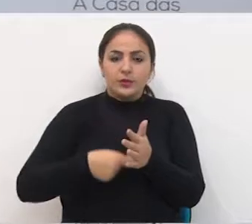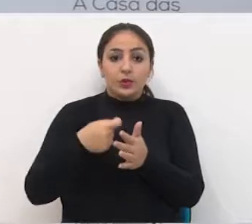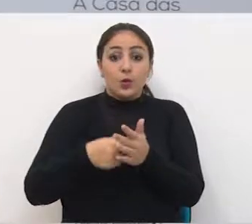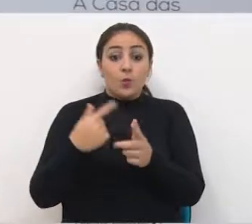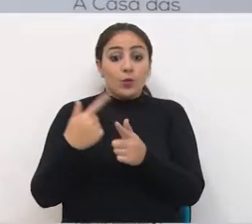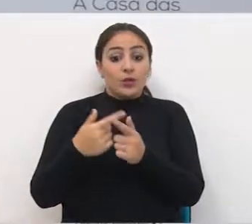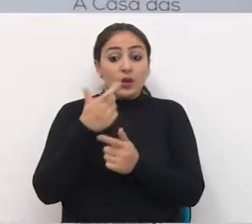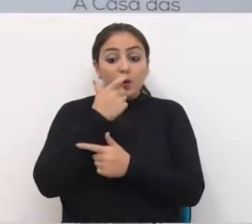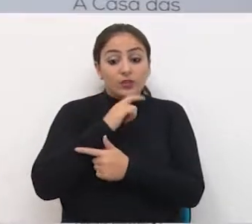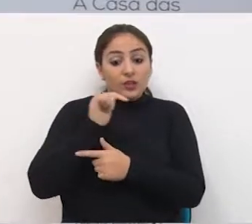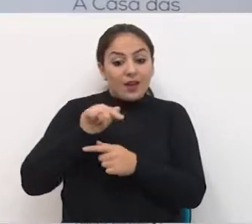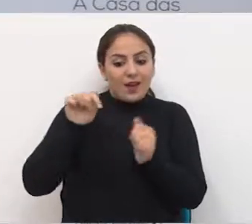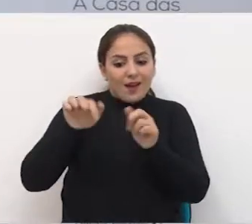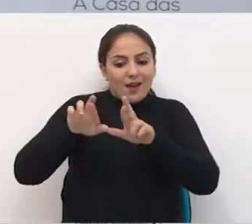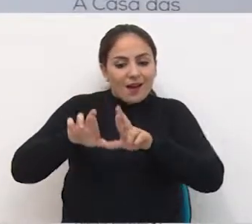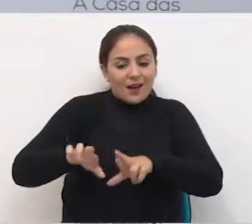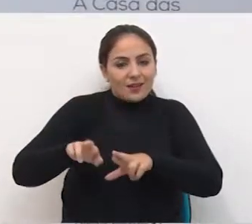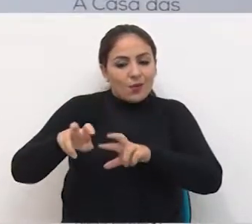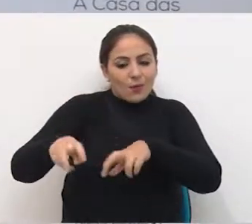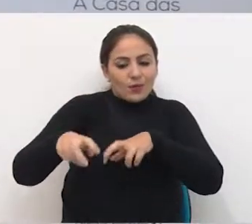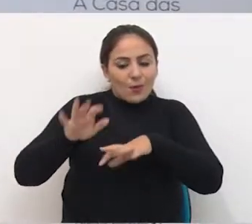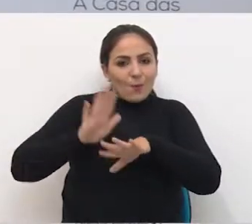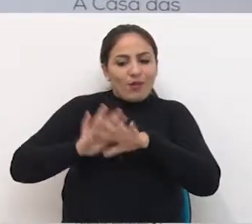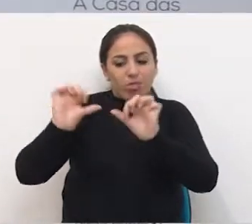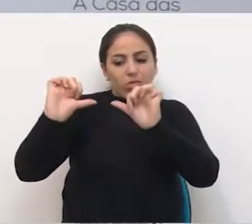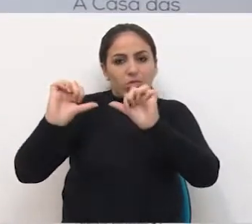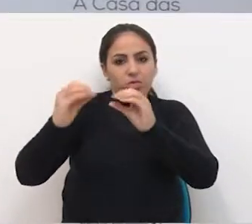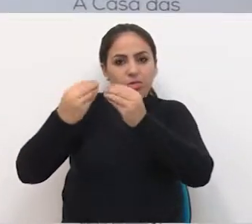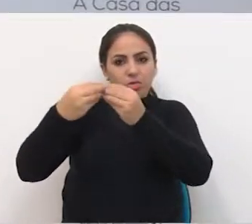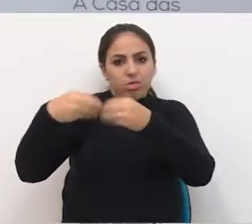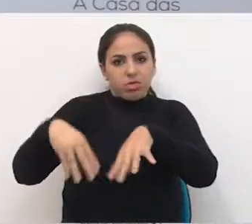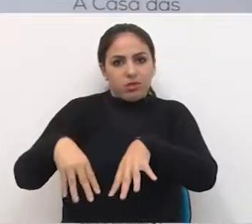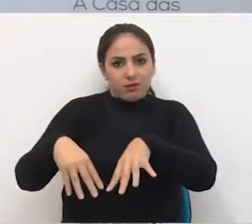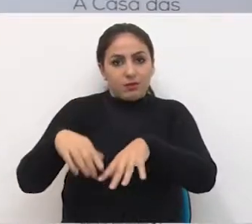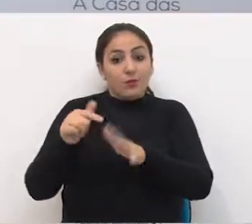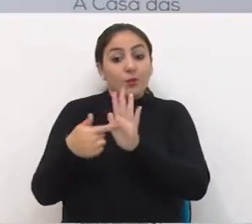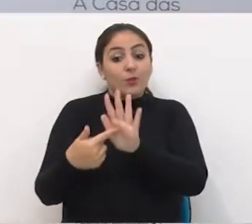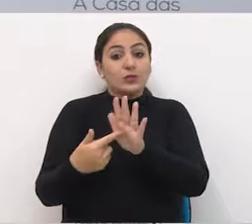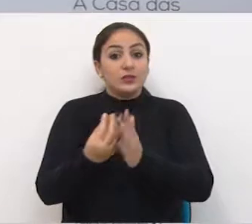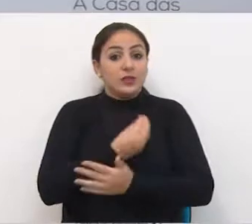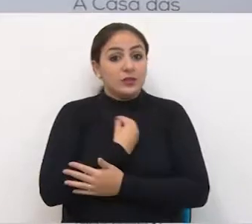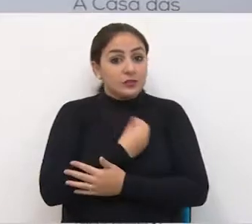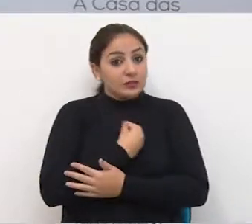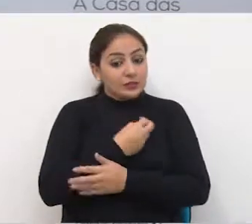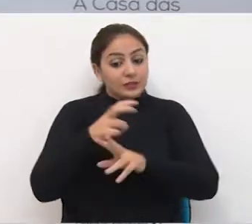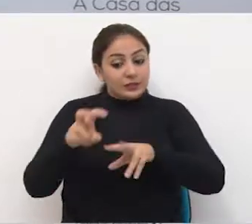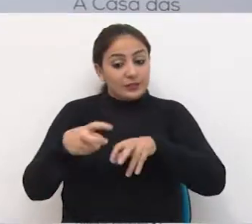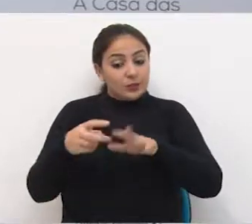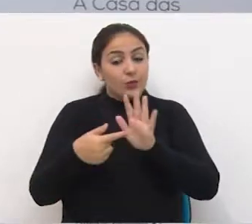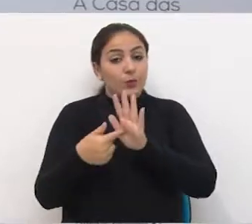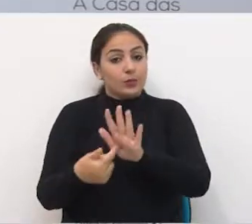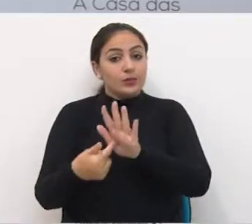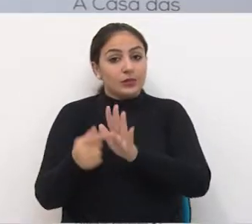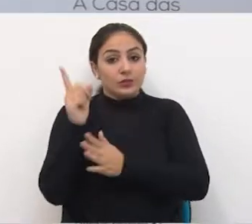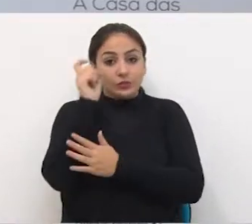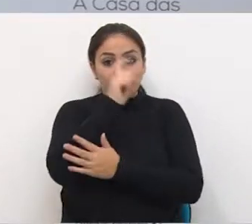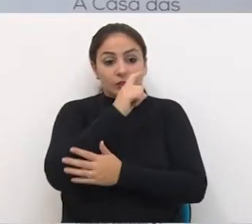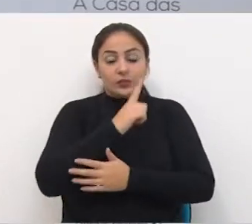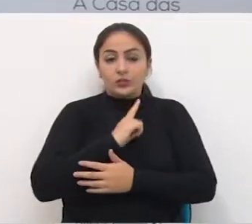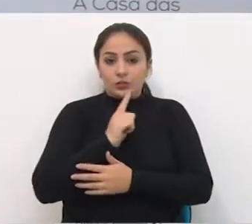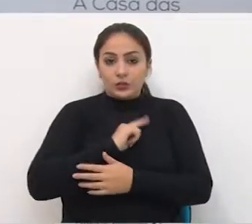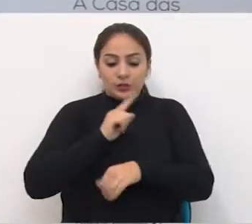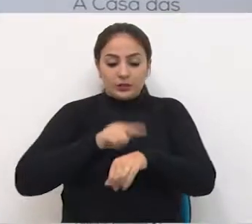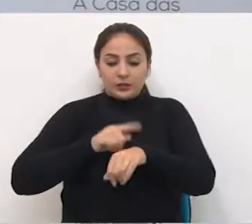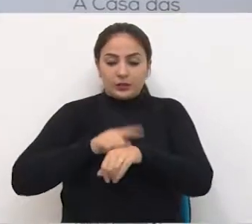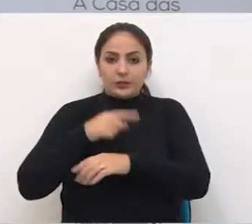prejudicado da reforma da Previdência, que é a área rural. Então mostrando o que é uma vida do interior, as dificuldades que se tinha na